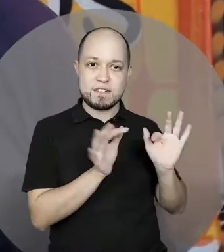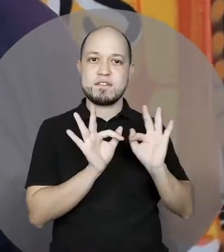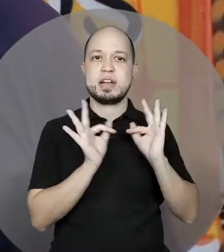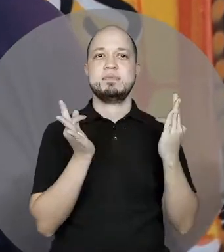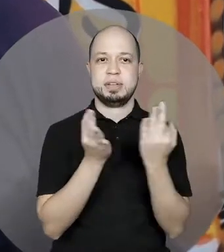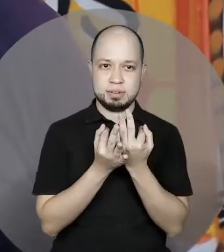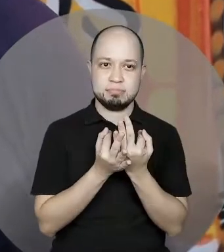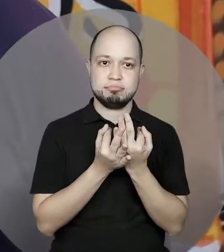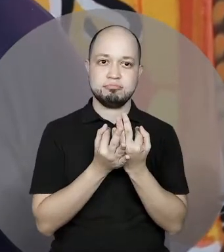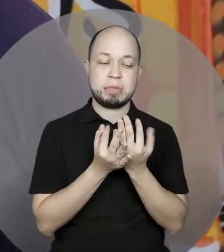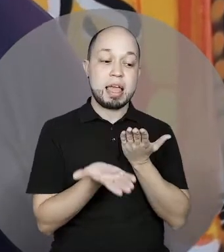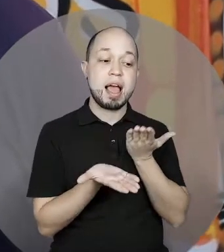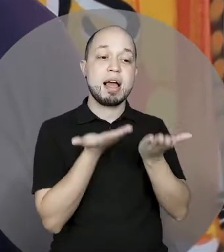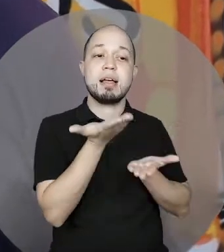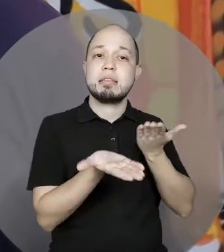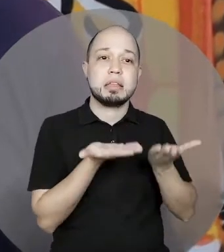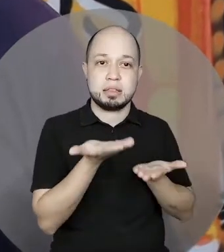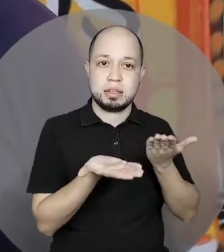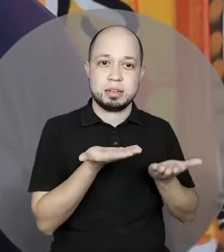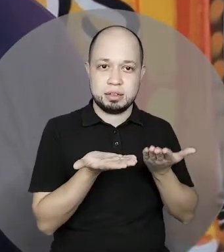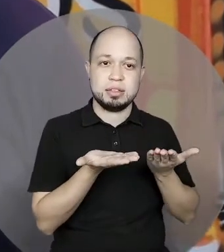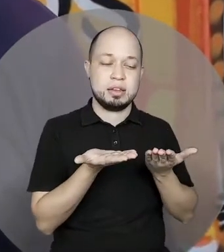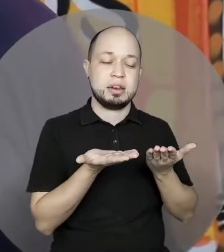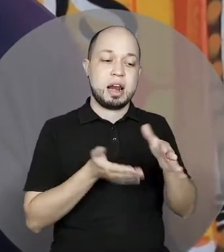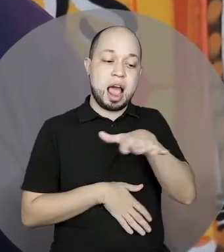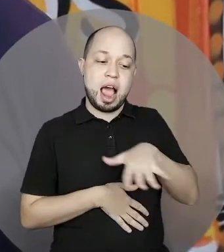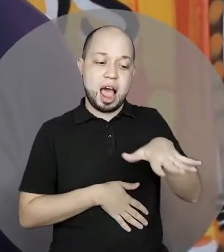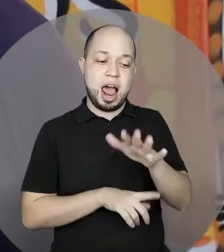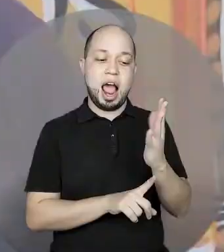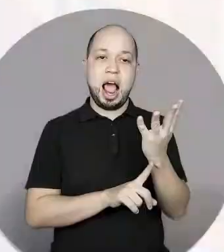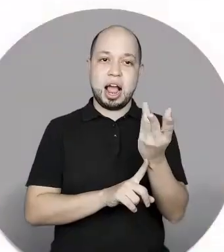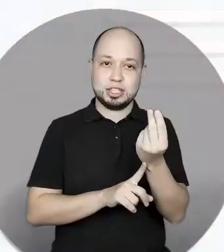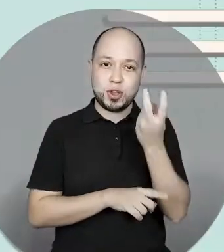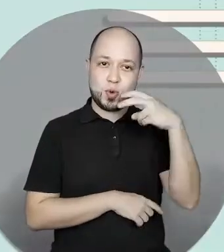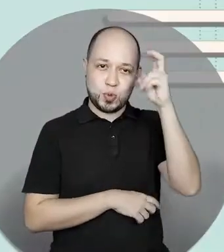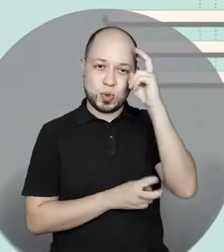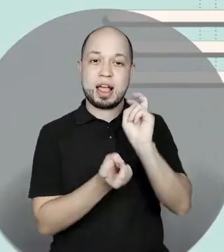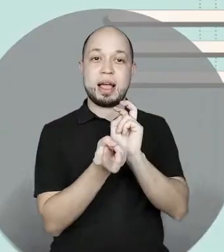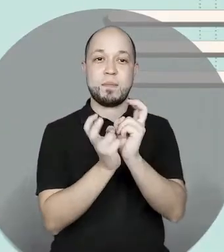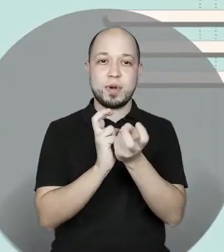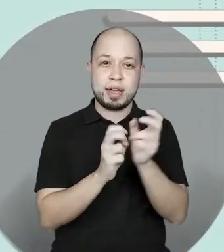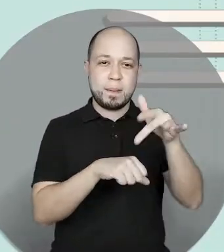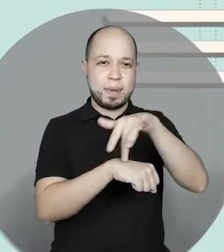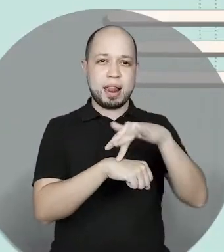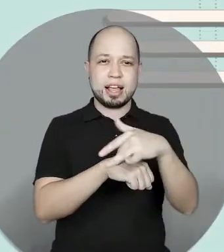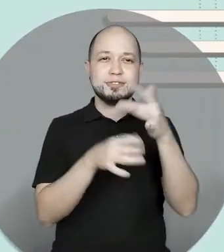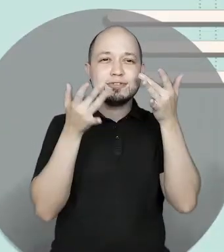vem atendendo na parte de arte e cultura, capoeira, balé, teatro, danças,